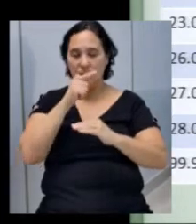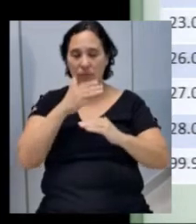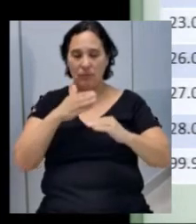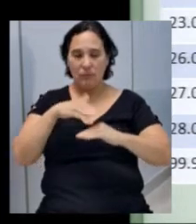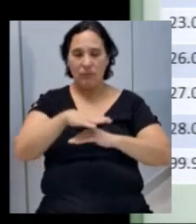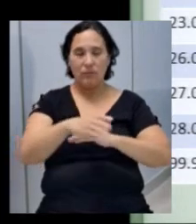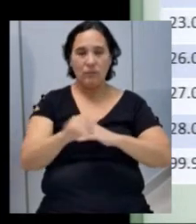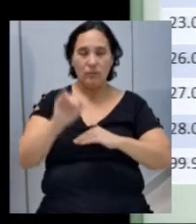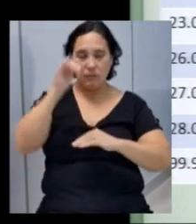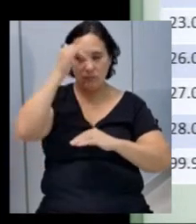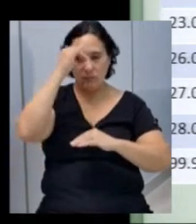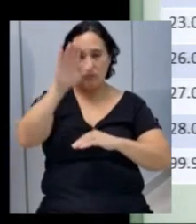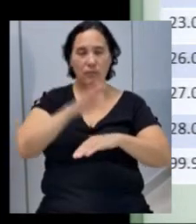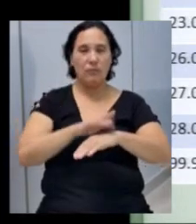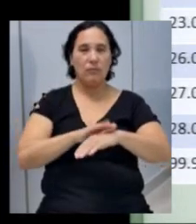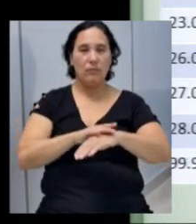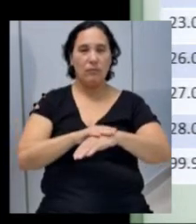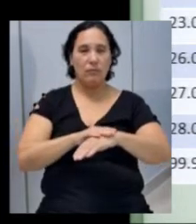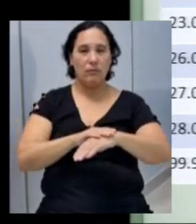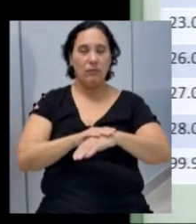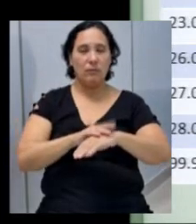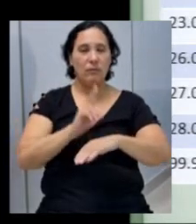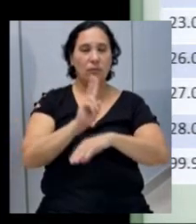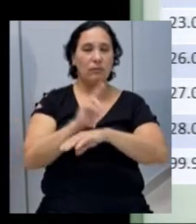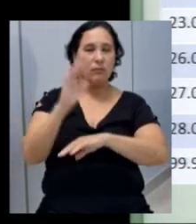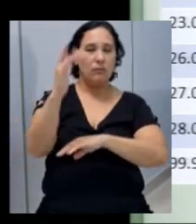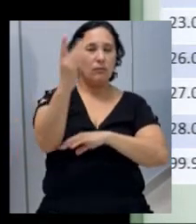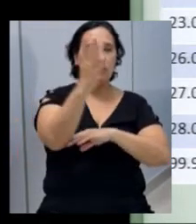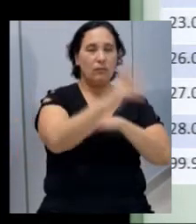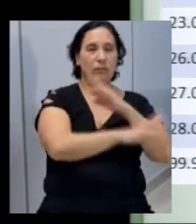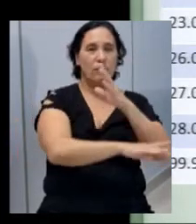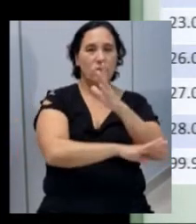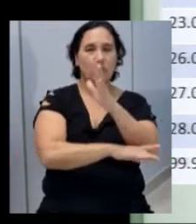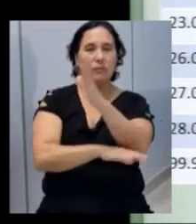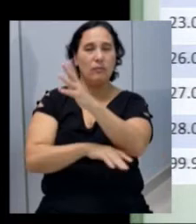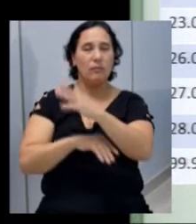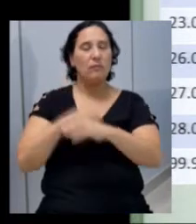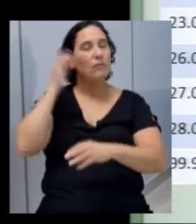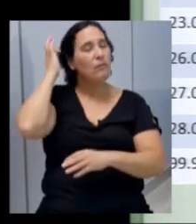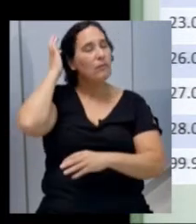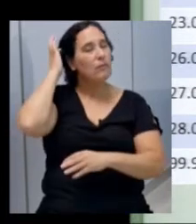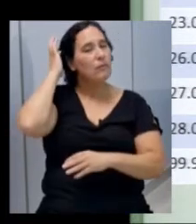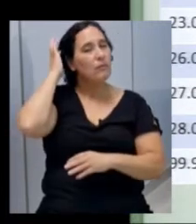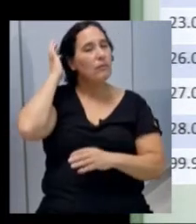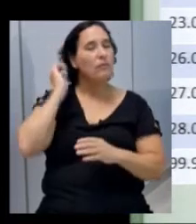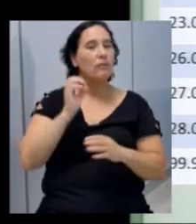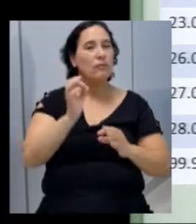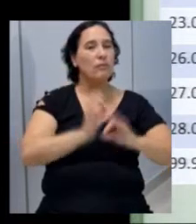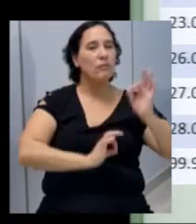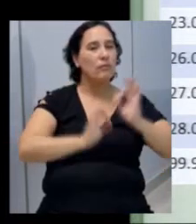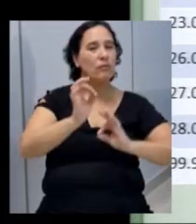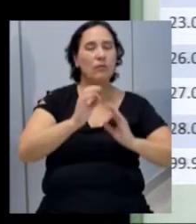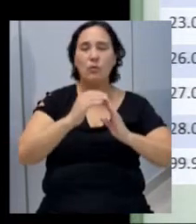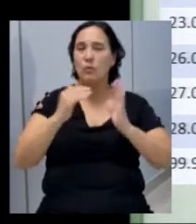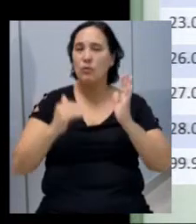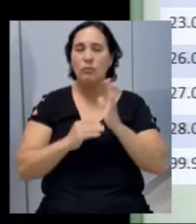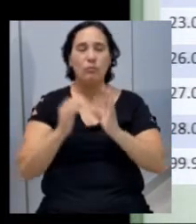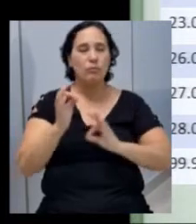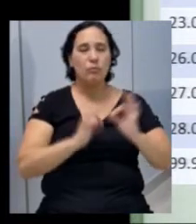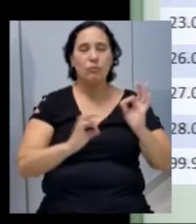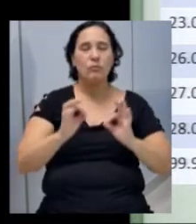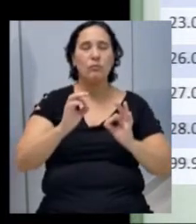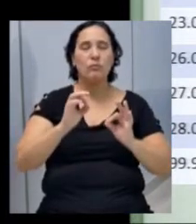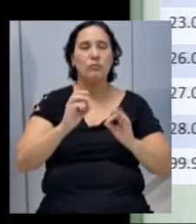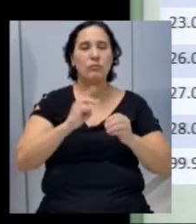doenças, e conservação ambiental, assistência a produtor, enfim, todos aqueles programas que o município